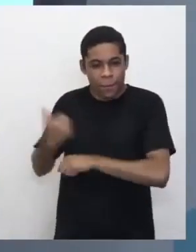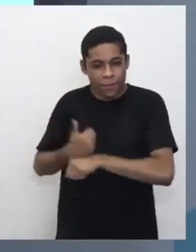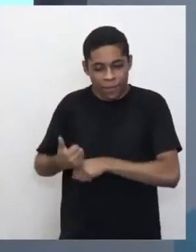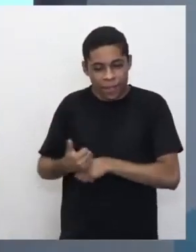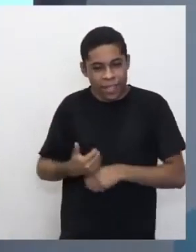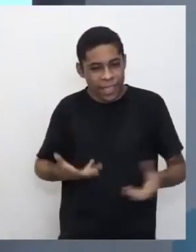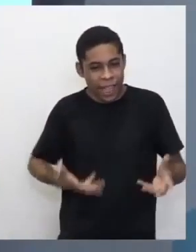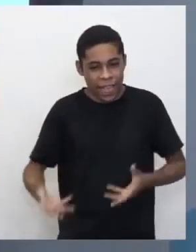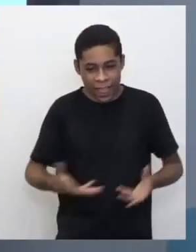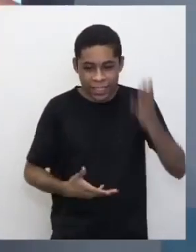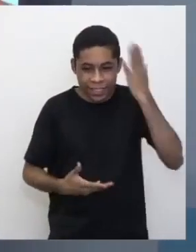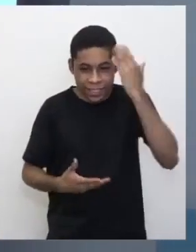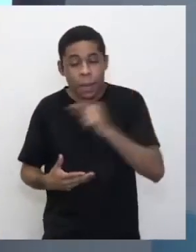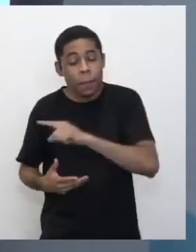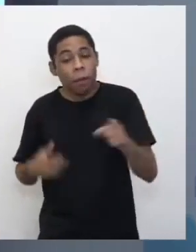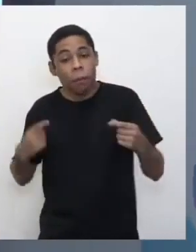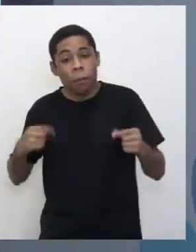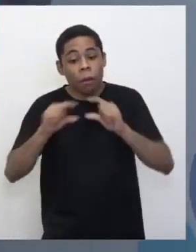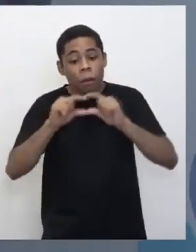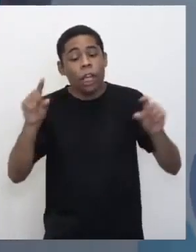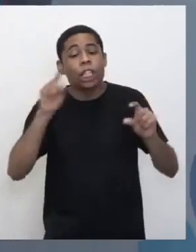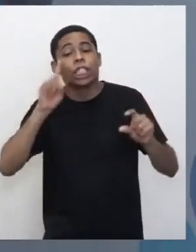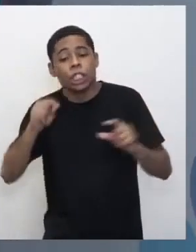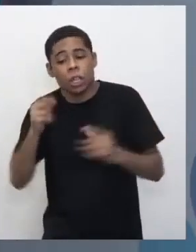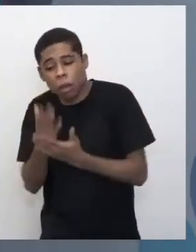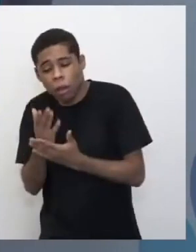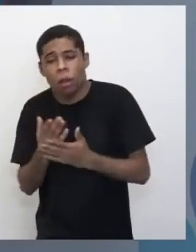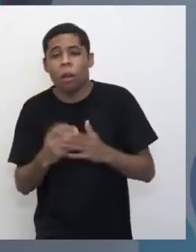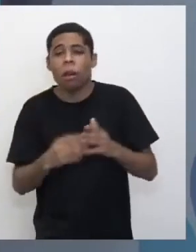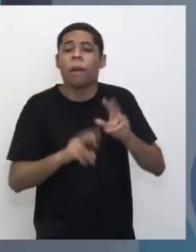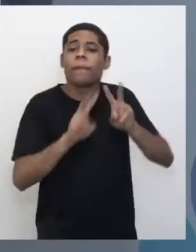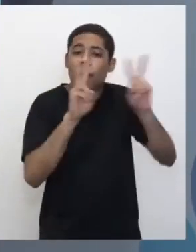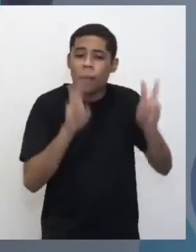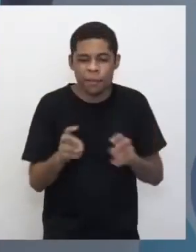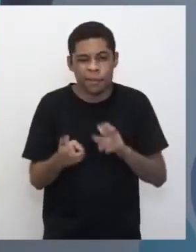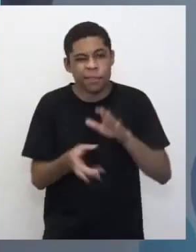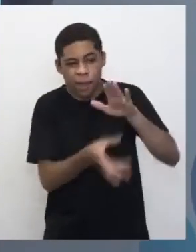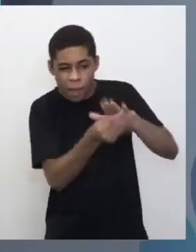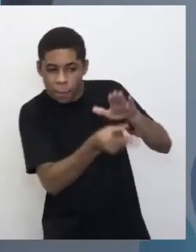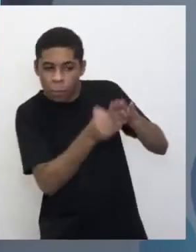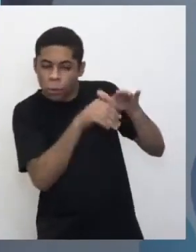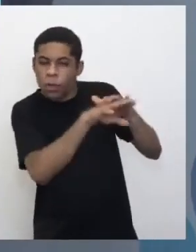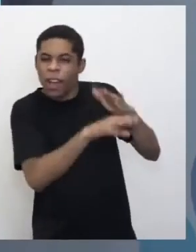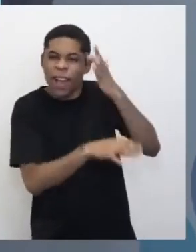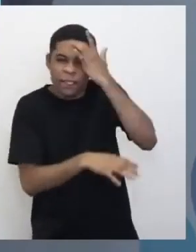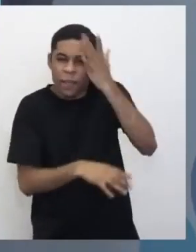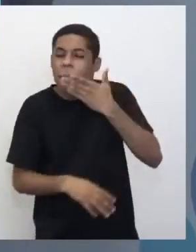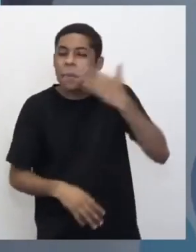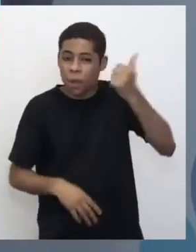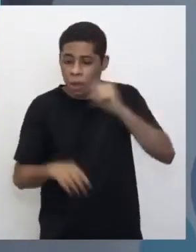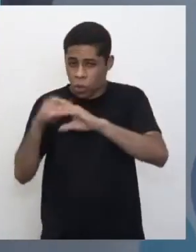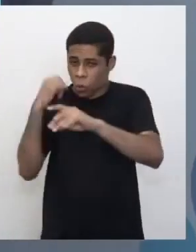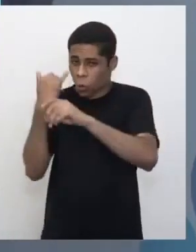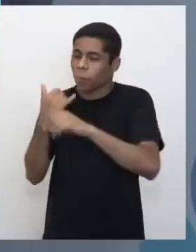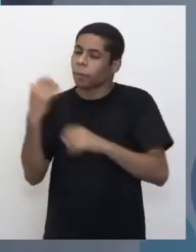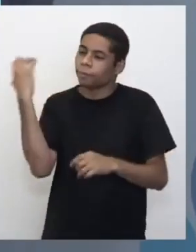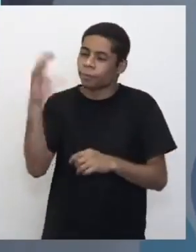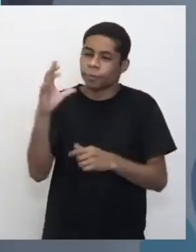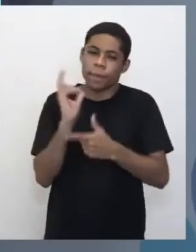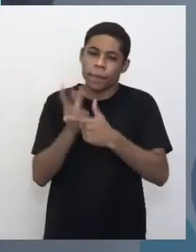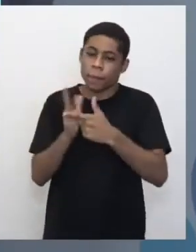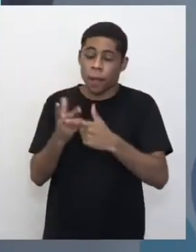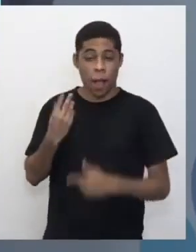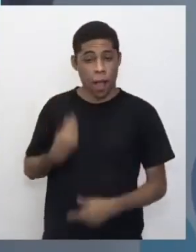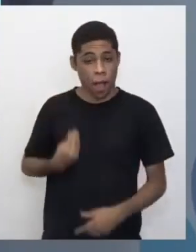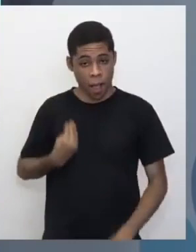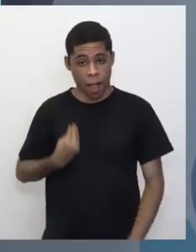malevolência. Então, às vezes você tem que lembrar o dia da aula e tudo mais. Então, no repositório é um pouco mais fácil achar, mas no YouTube elas estão sendo transmitidas tanto ao